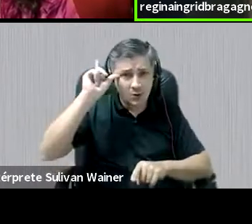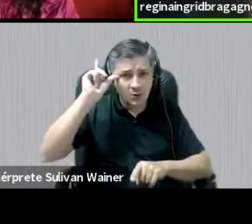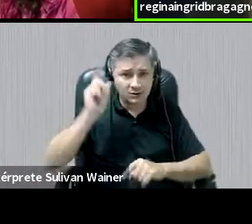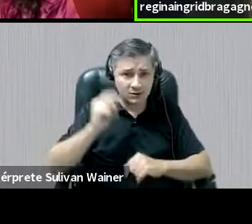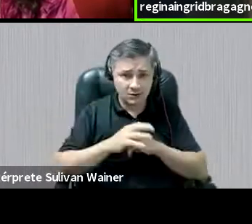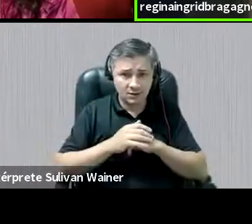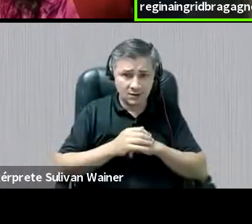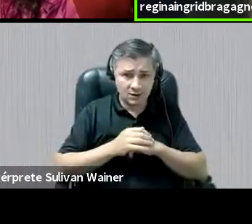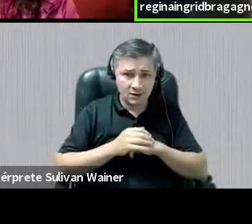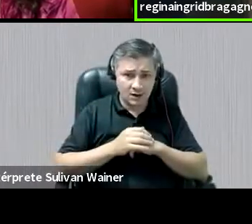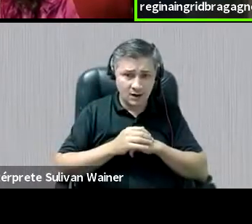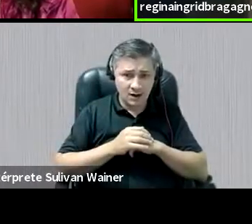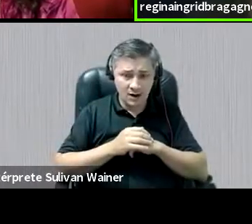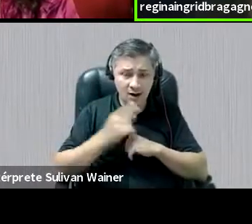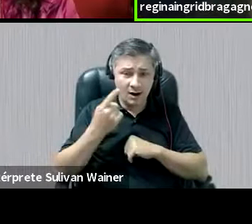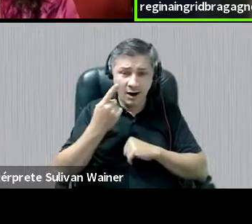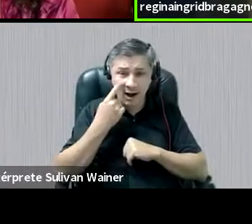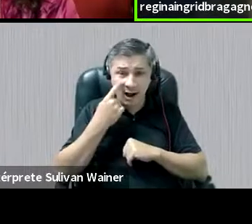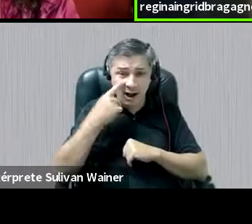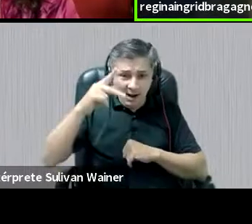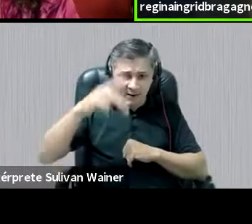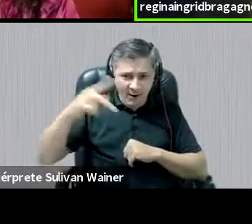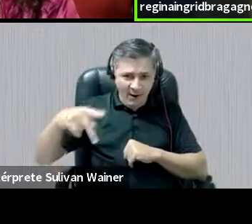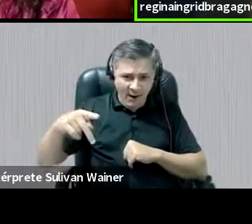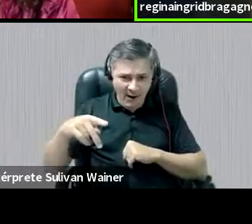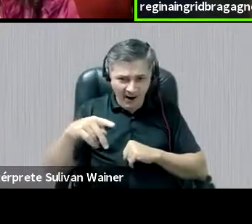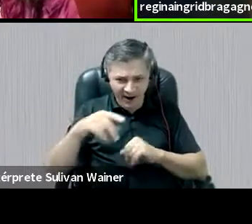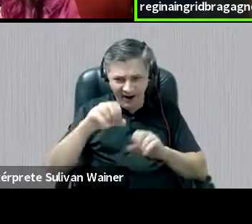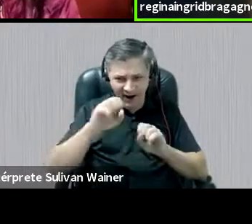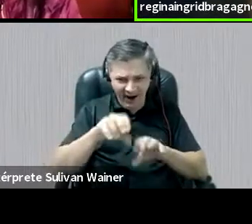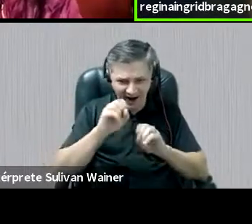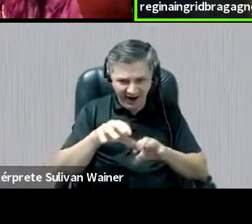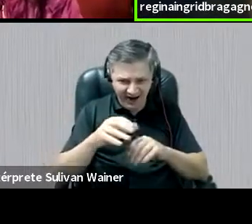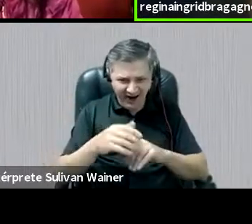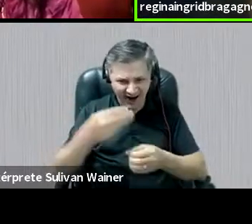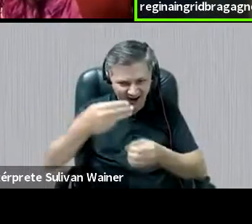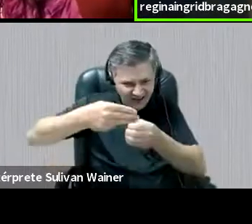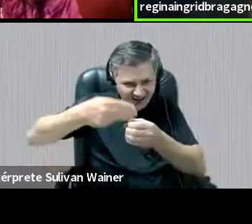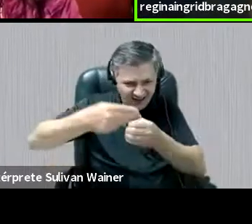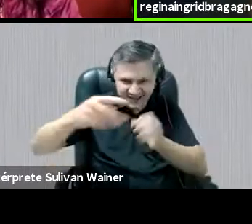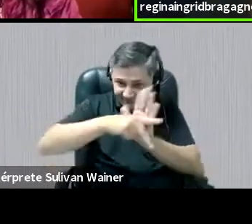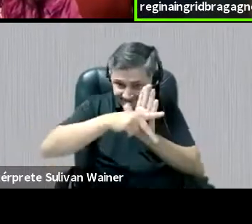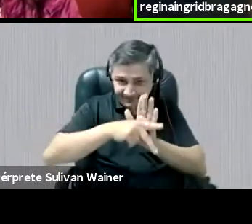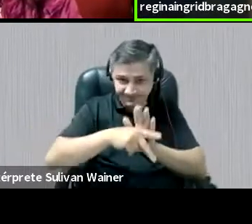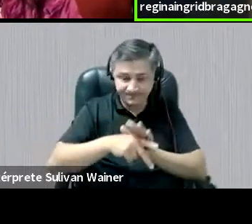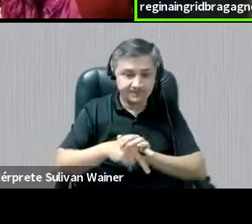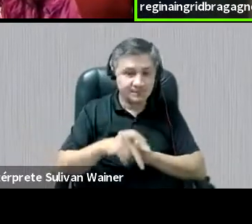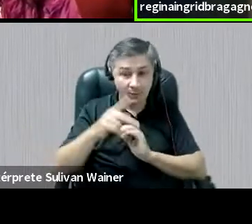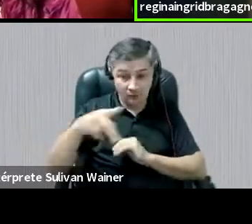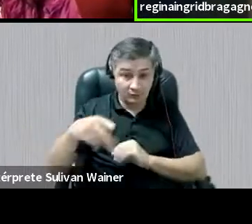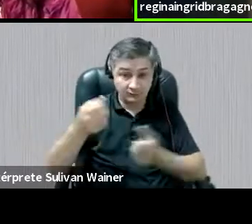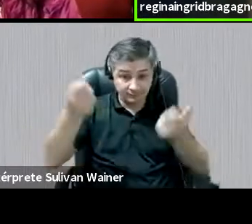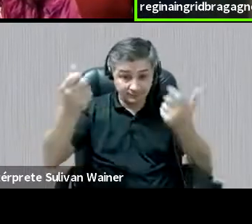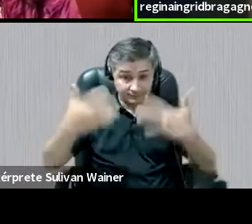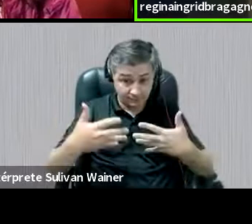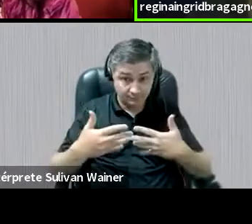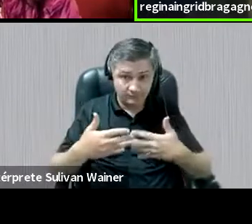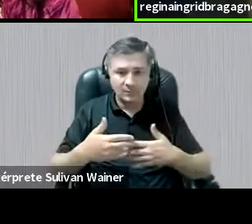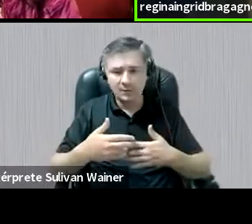vi uma professora da educação infantil, da rede municipal, e ela diz que muito